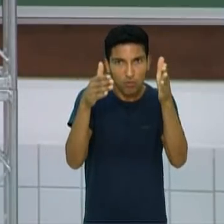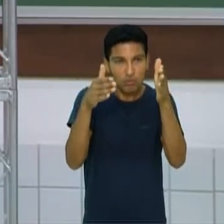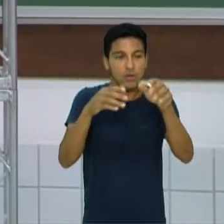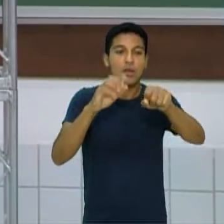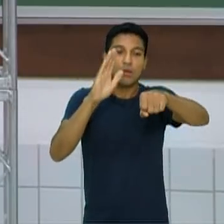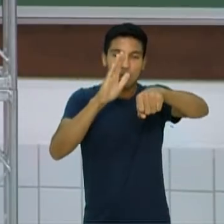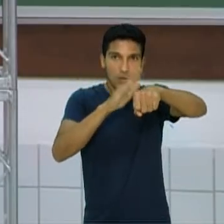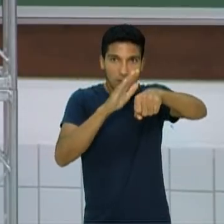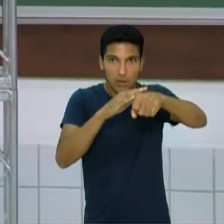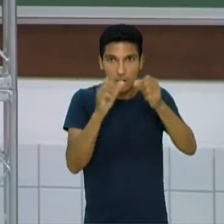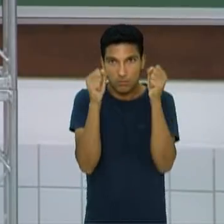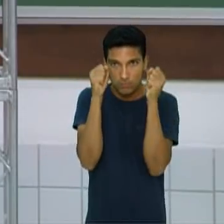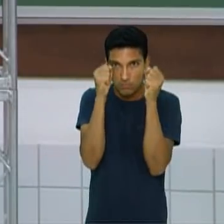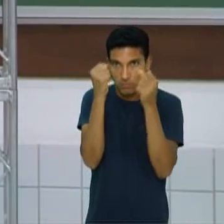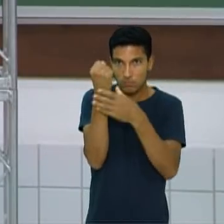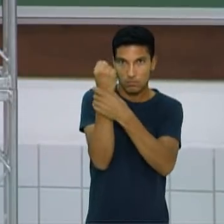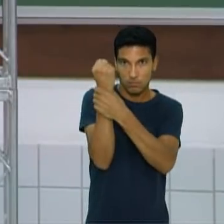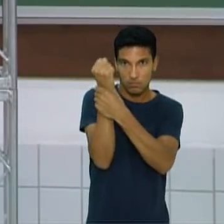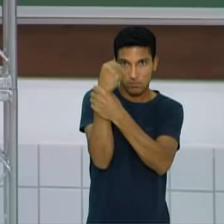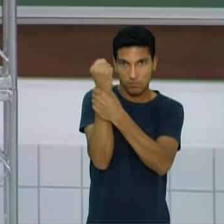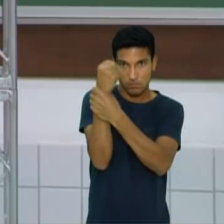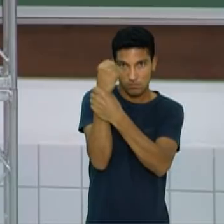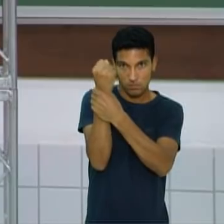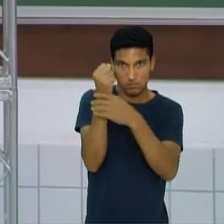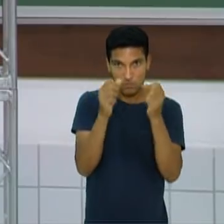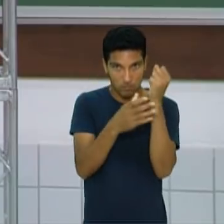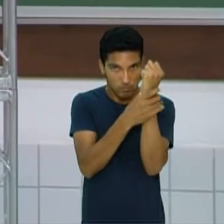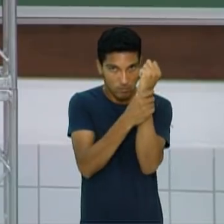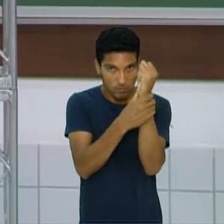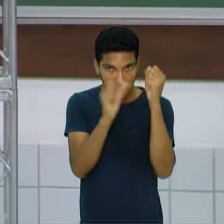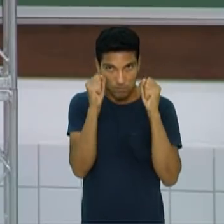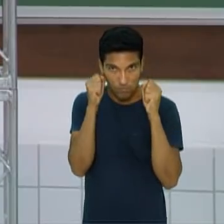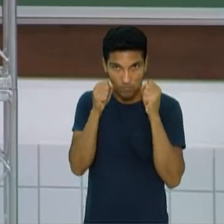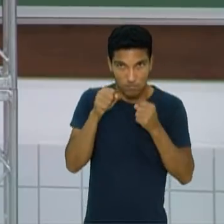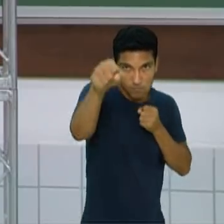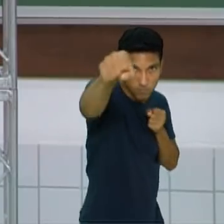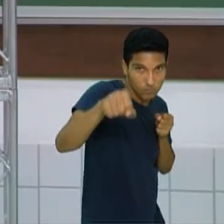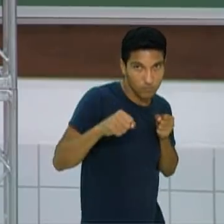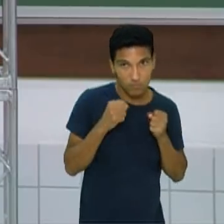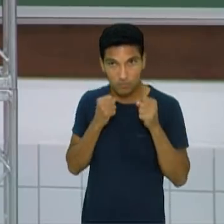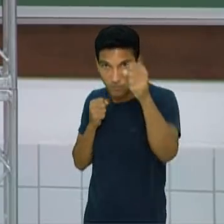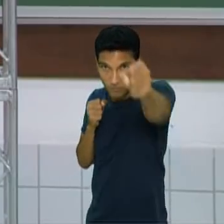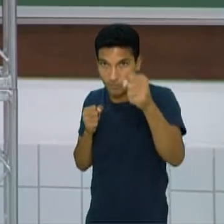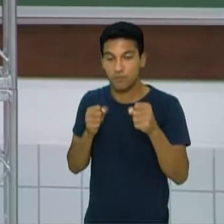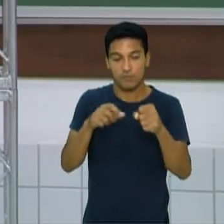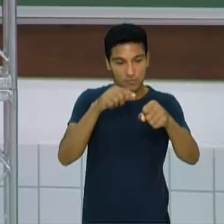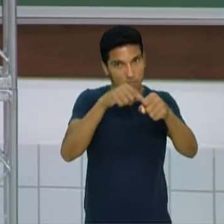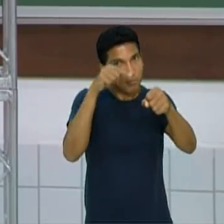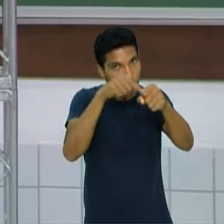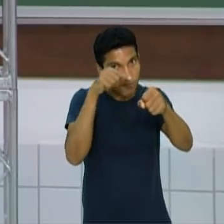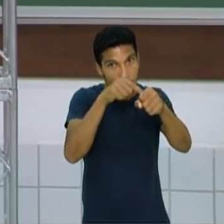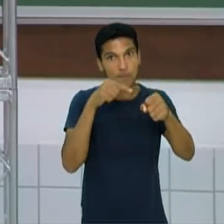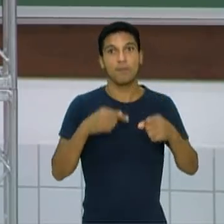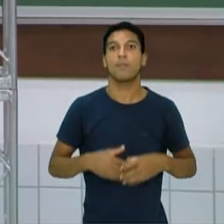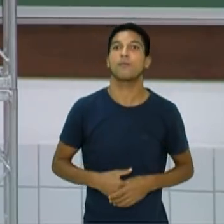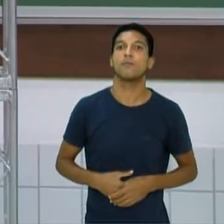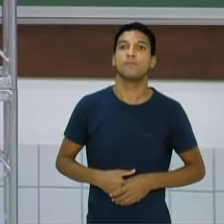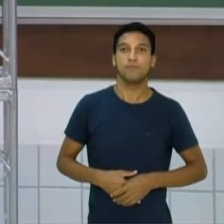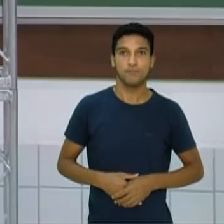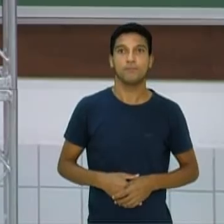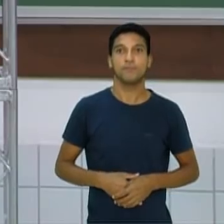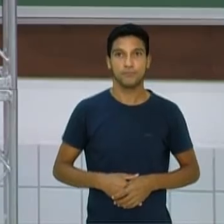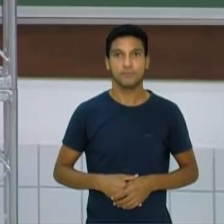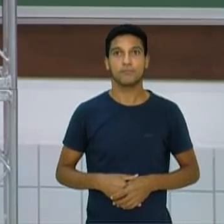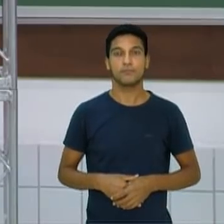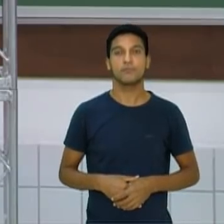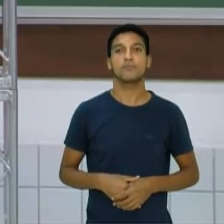são aceitas, tá? Então, um único movimento, os únicos golpes, eles devem ser realizados com os